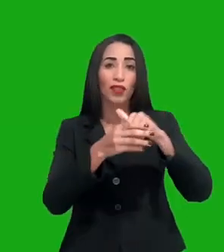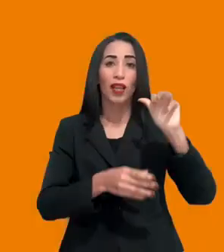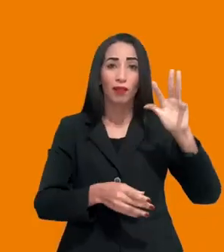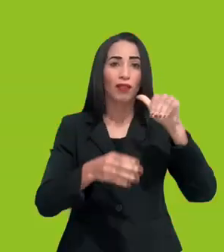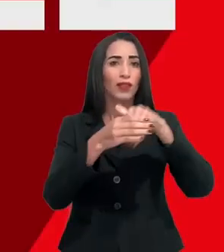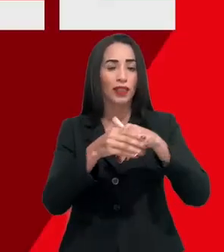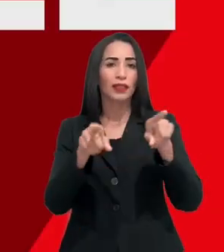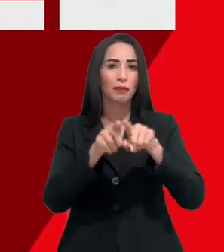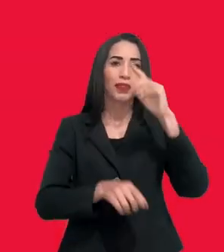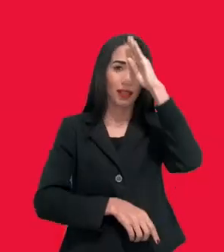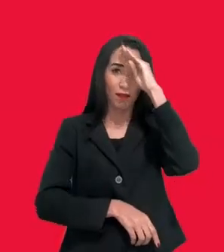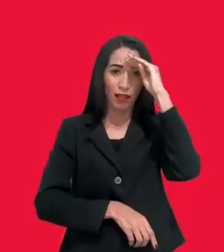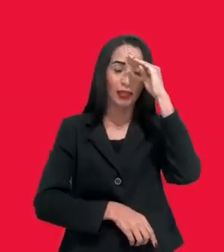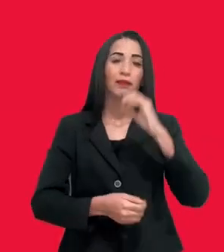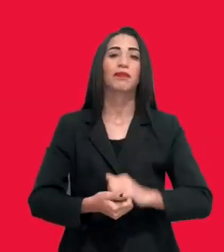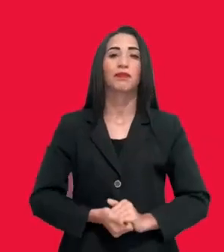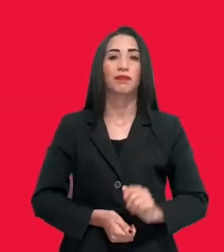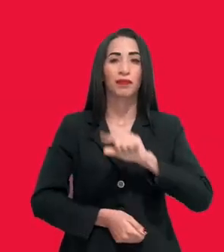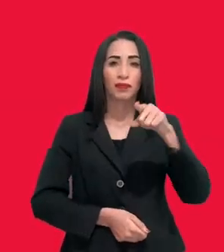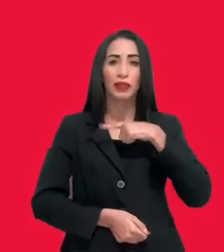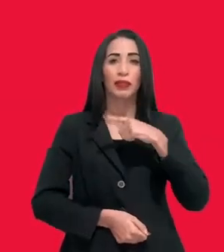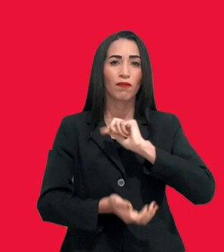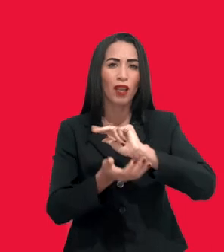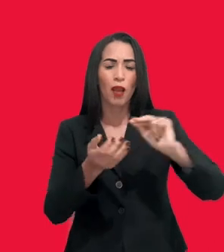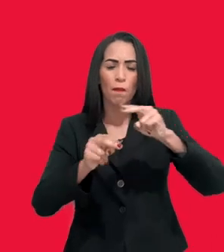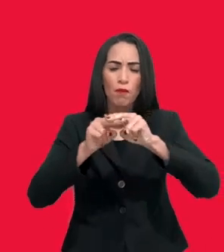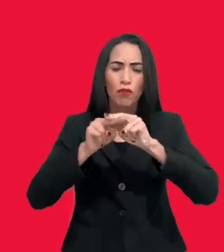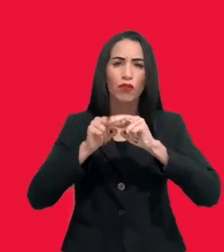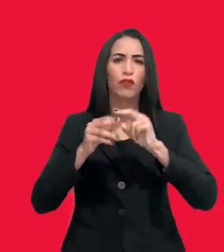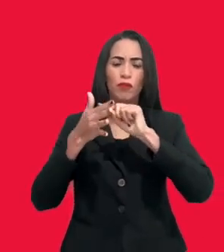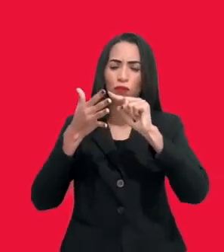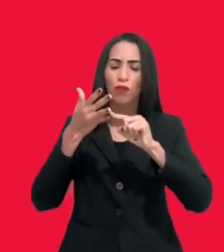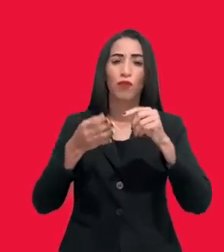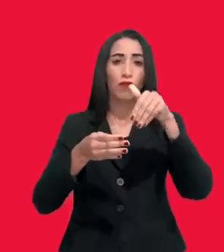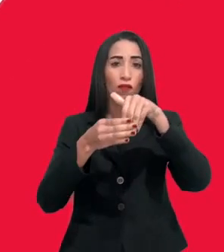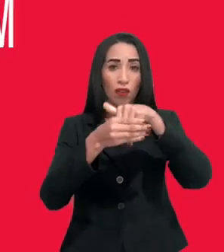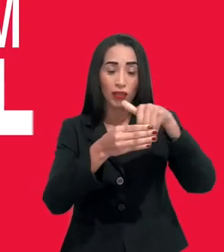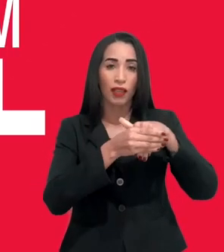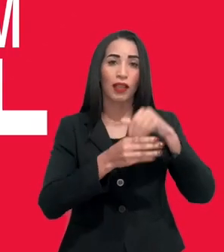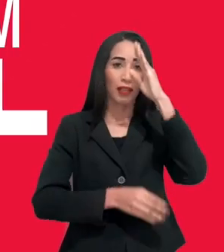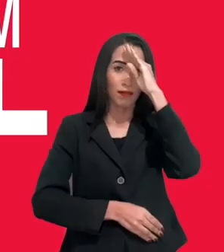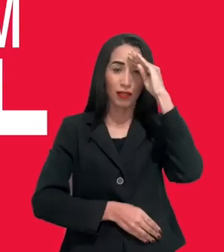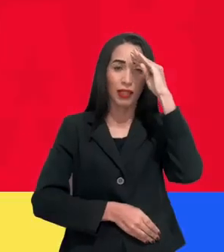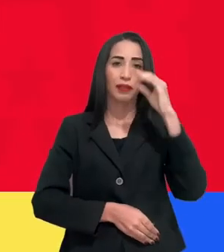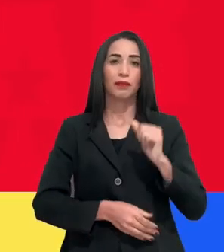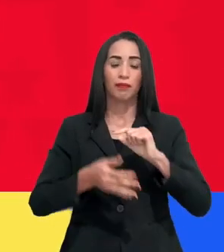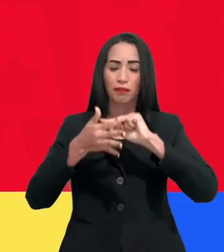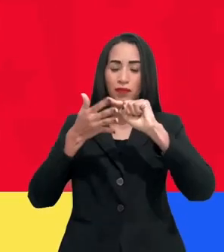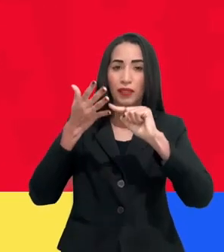Lula, vota Rafael. Você tem muitos motivos para votar em Rafael. Olha só 13 dos mais importantes.